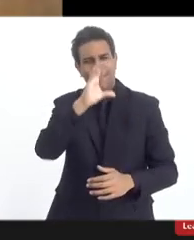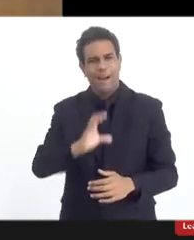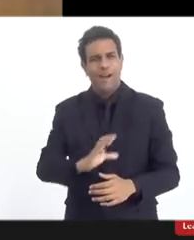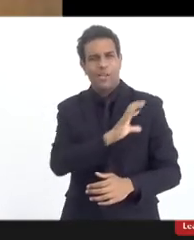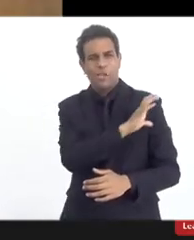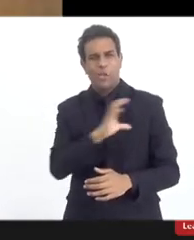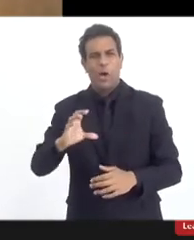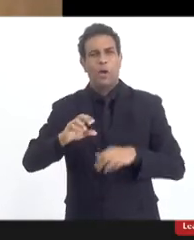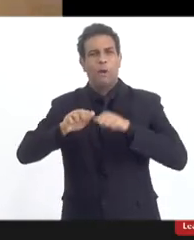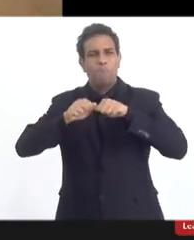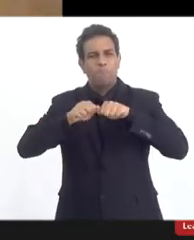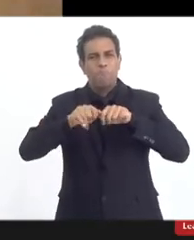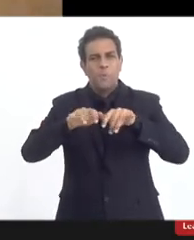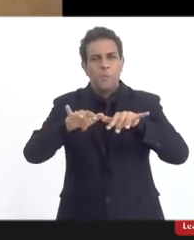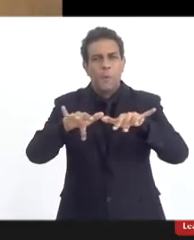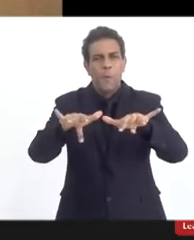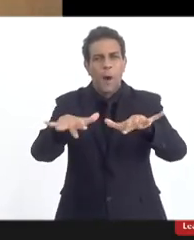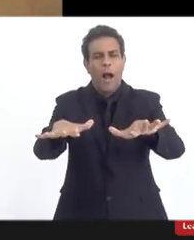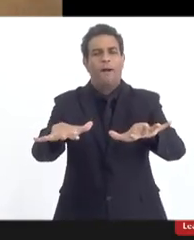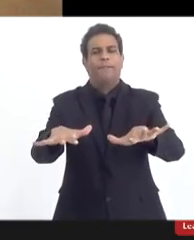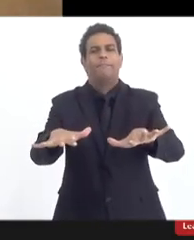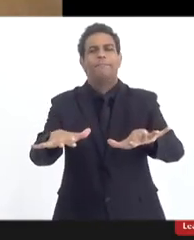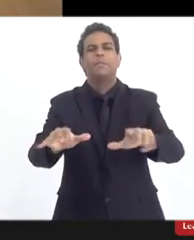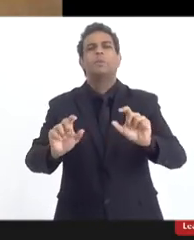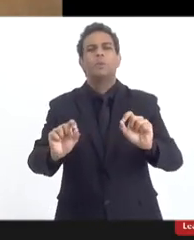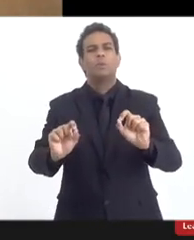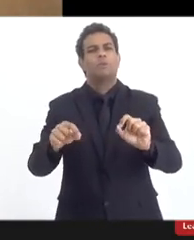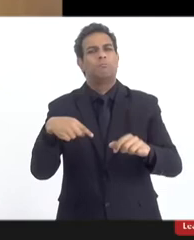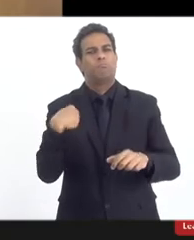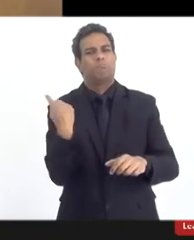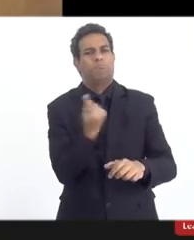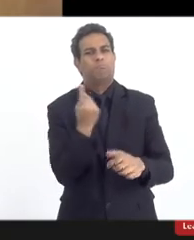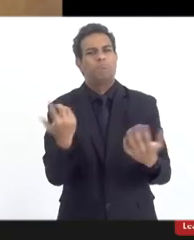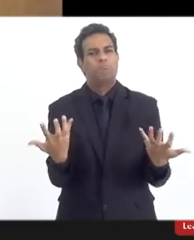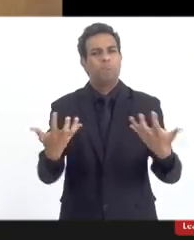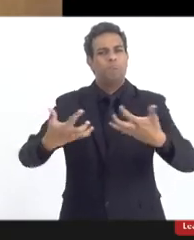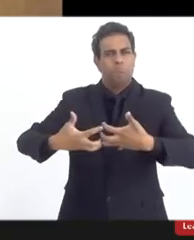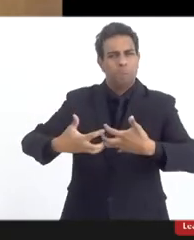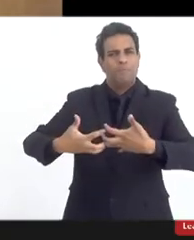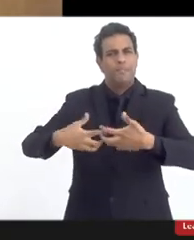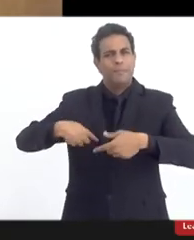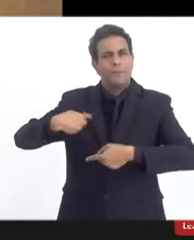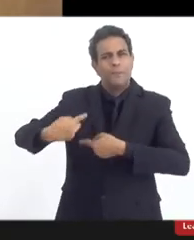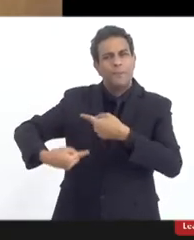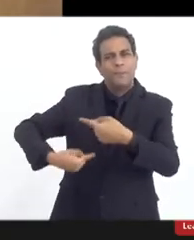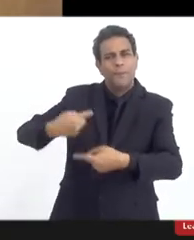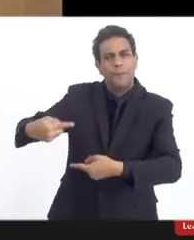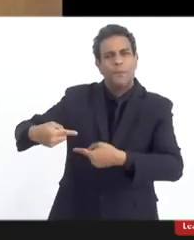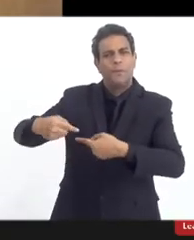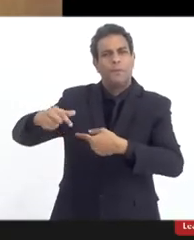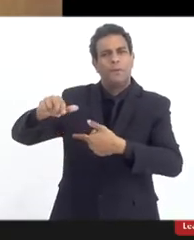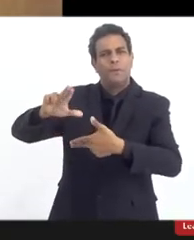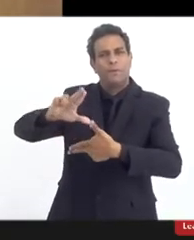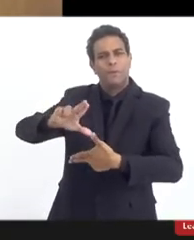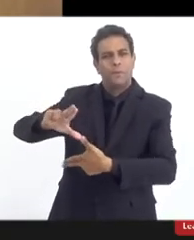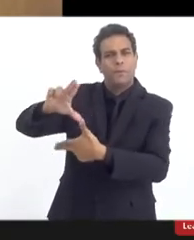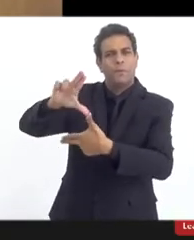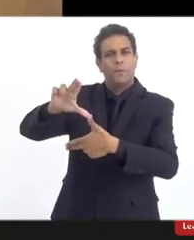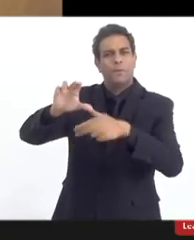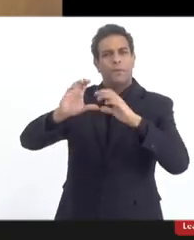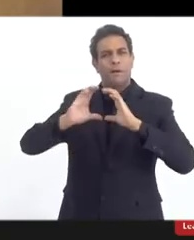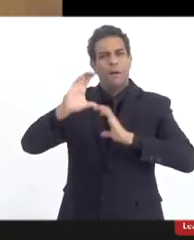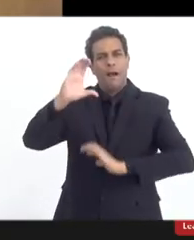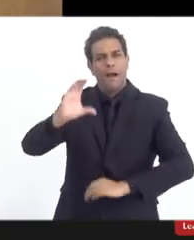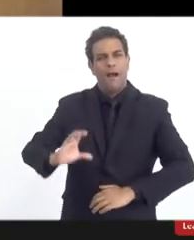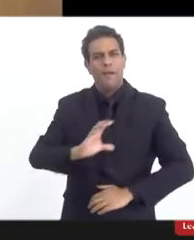deputada, nosso sangue latino. Então, sua santidade levou isso também para o ministério dele, o sangue latino,